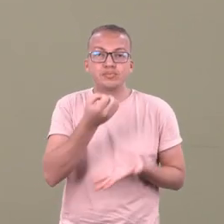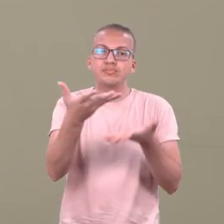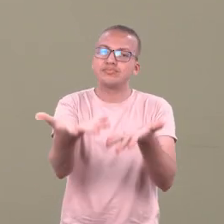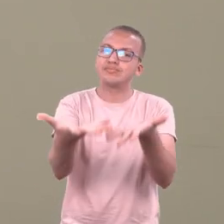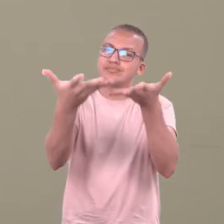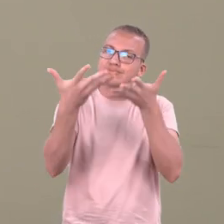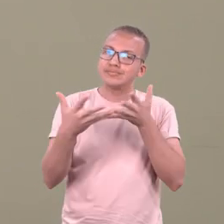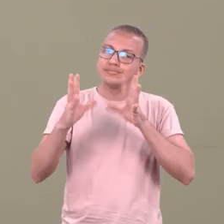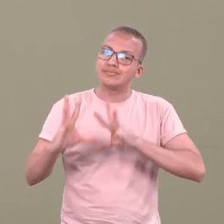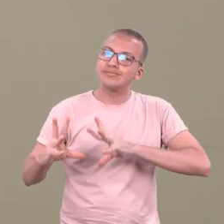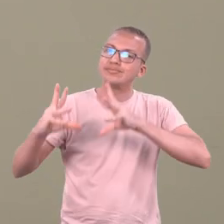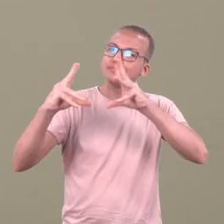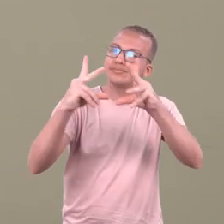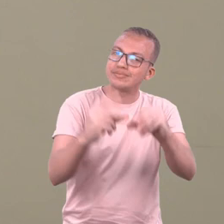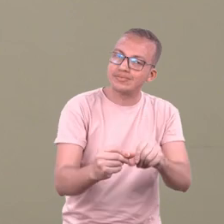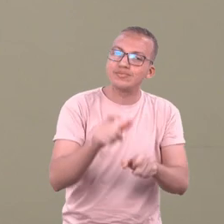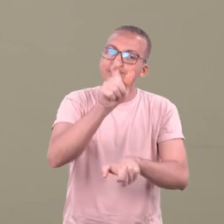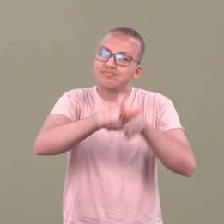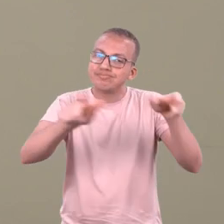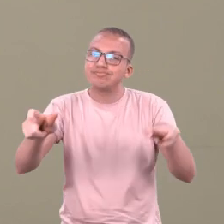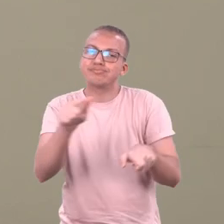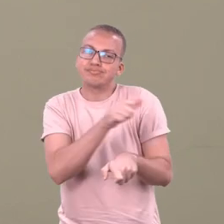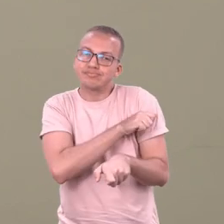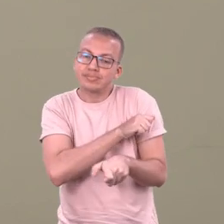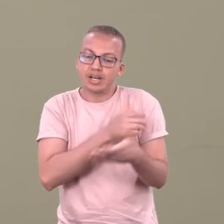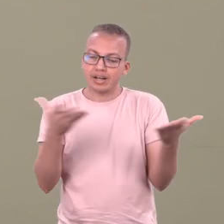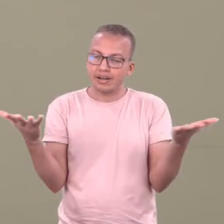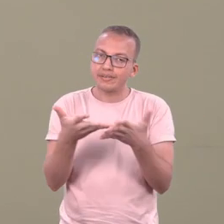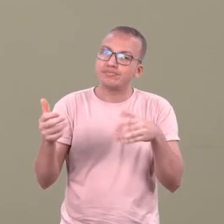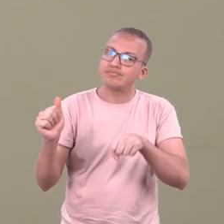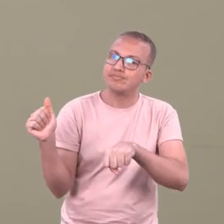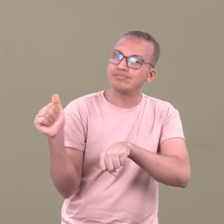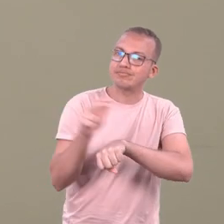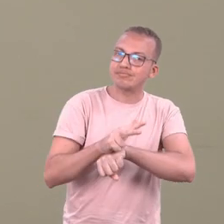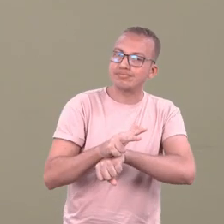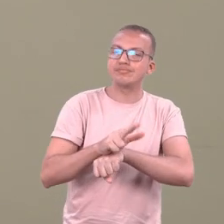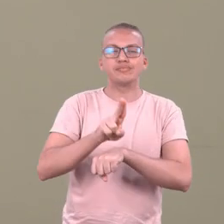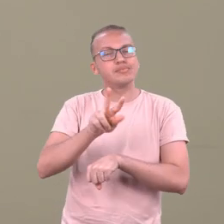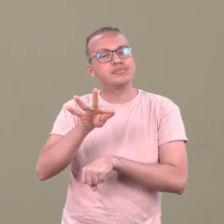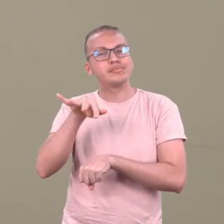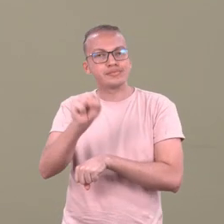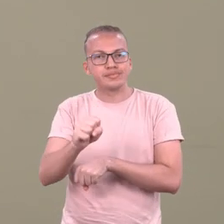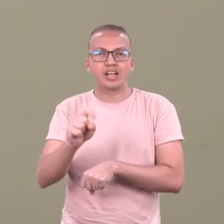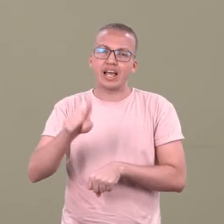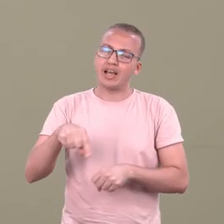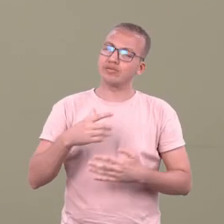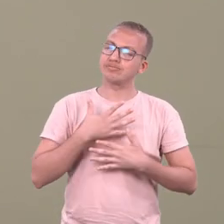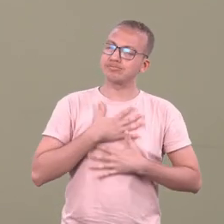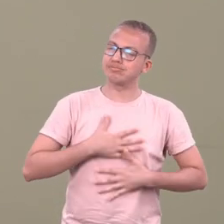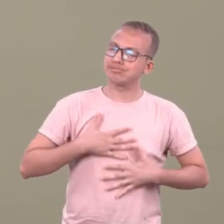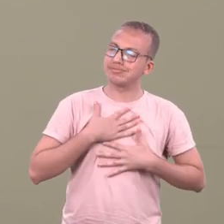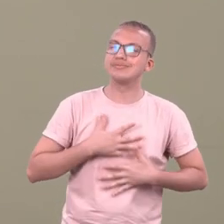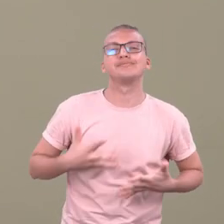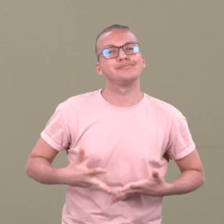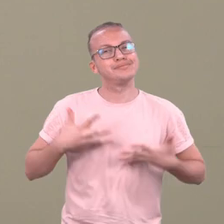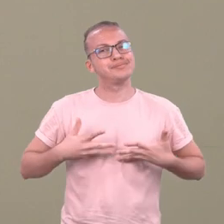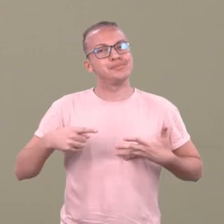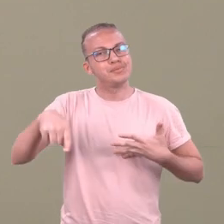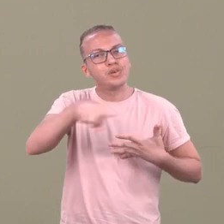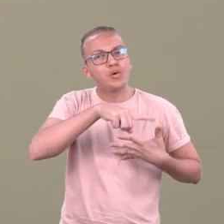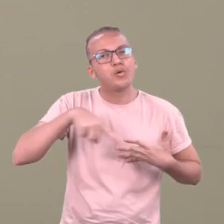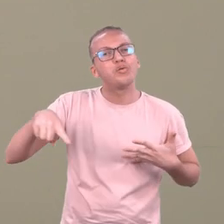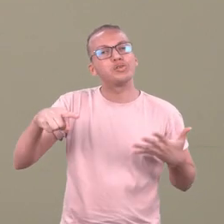irão no semestre 2022-01, ingressar na Universidade Federal de Sergipe. A satisfação, a alegria